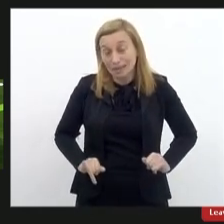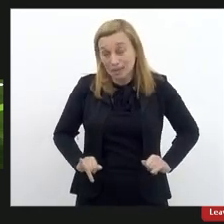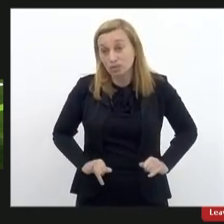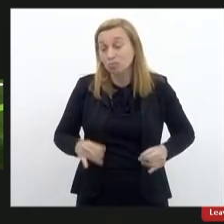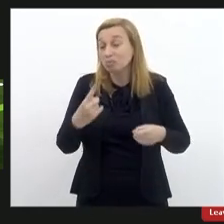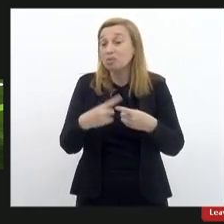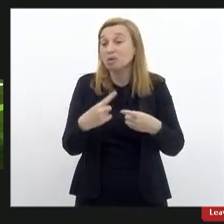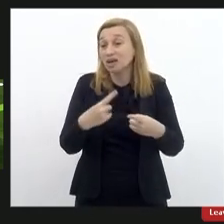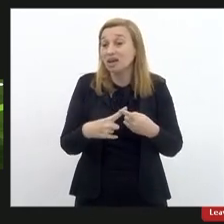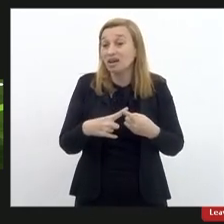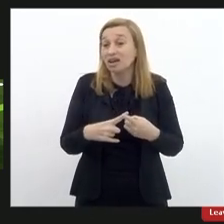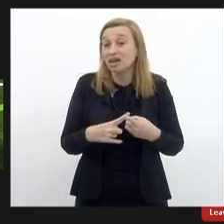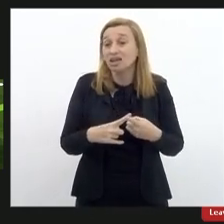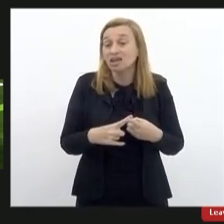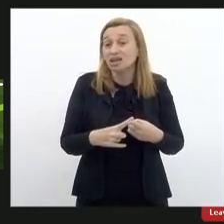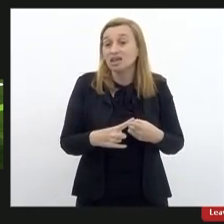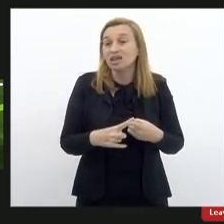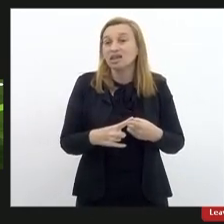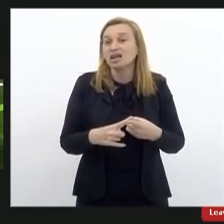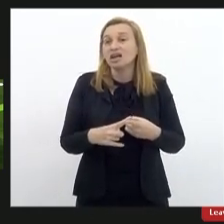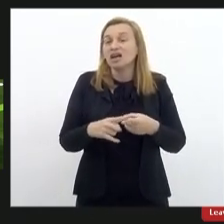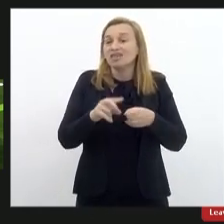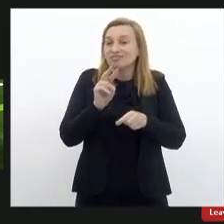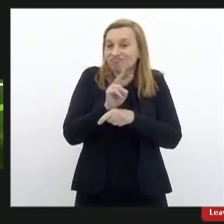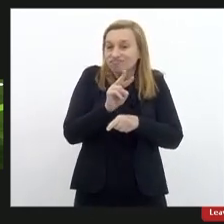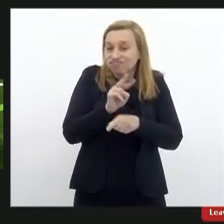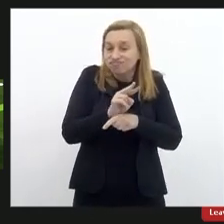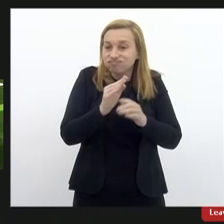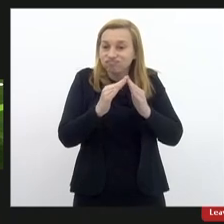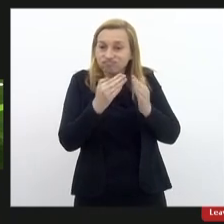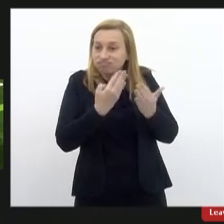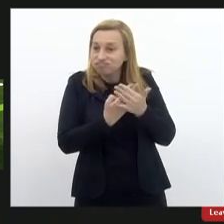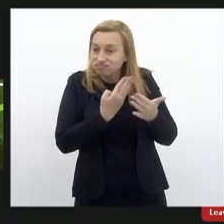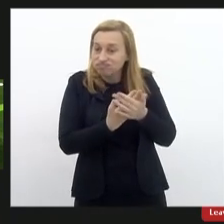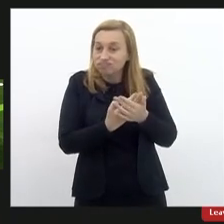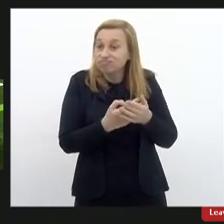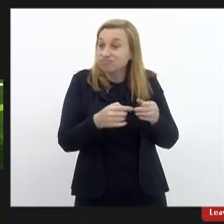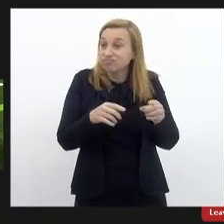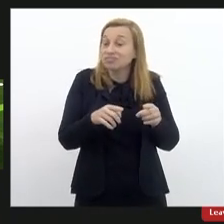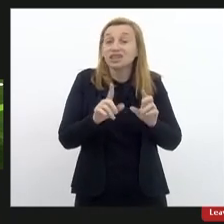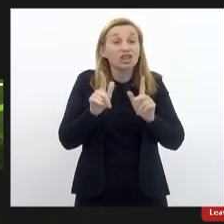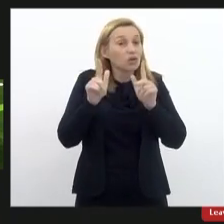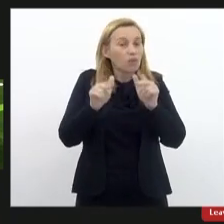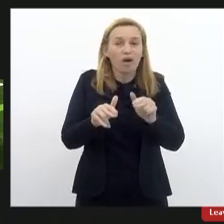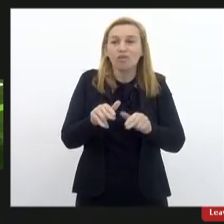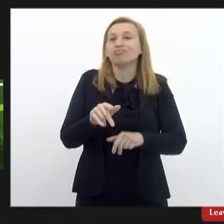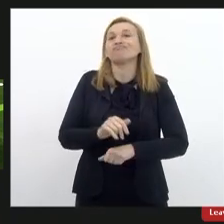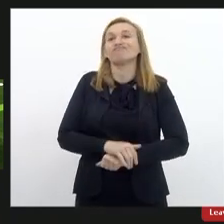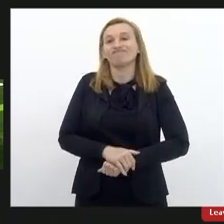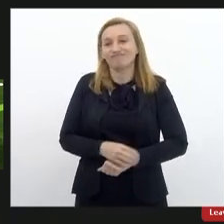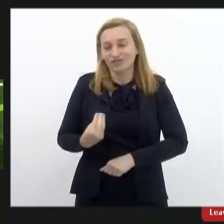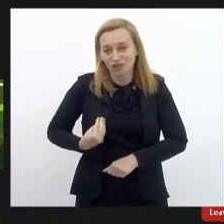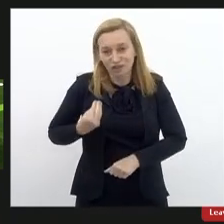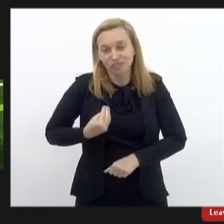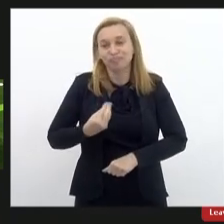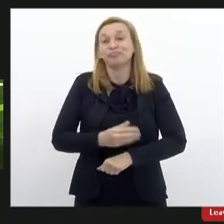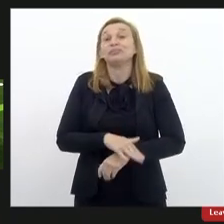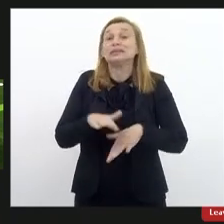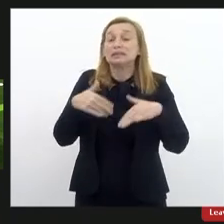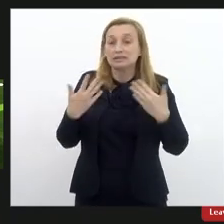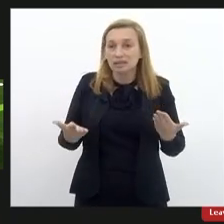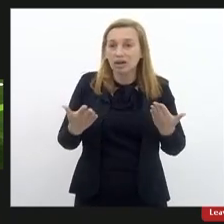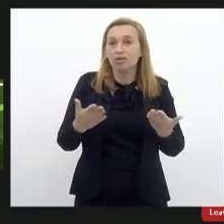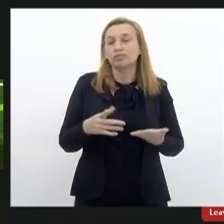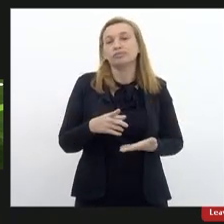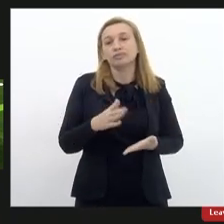porque a inspeção escolar está da mesma forma. então nós